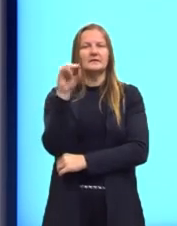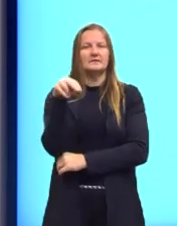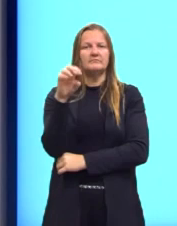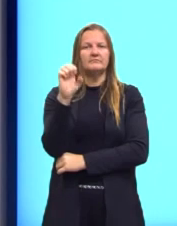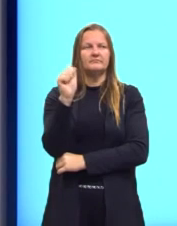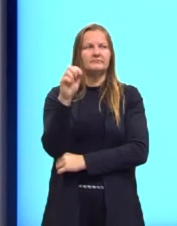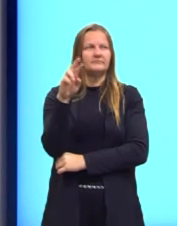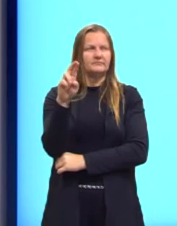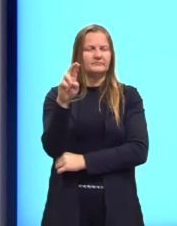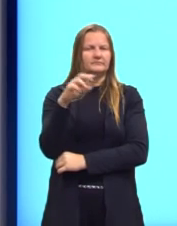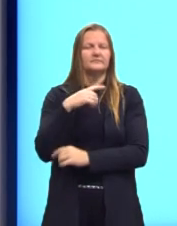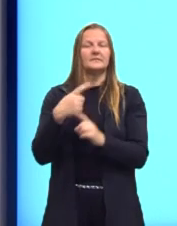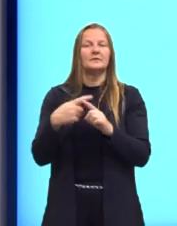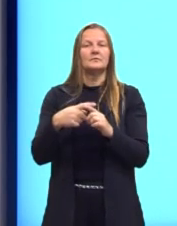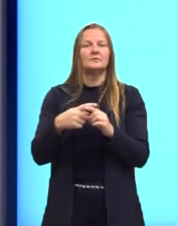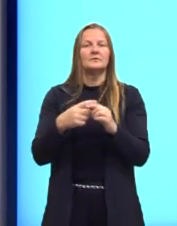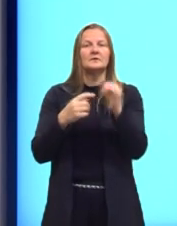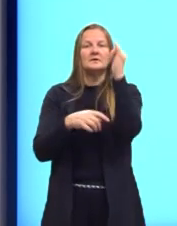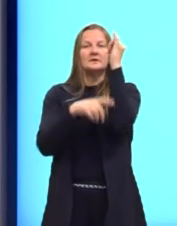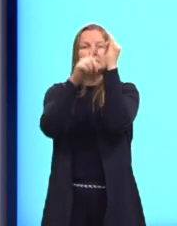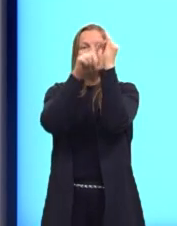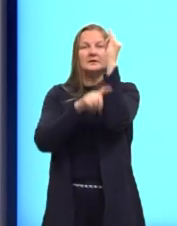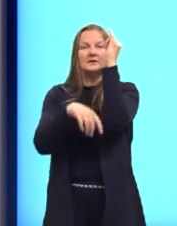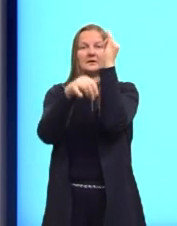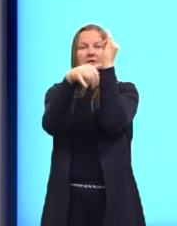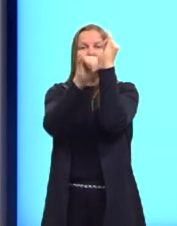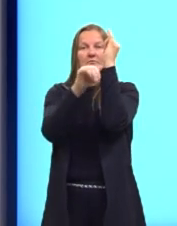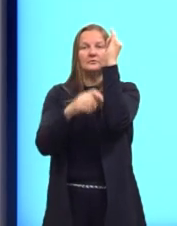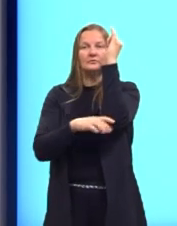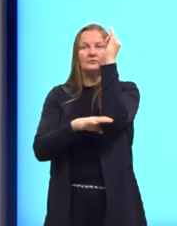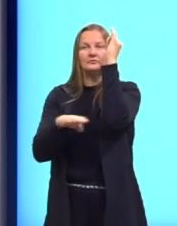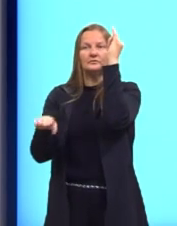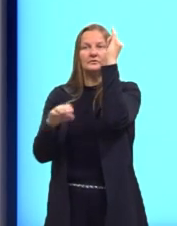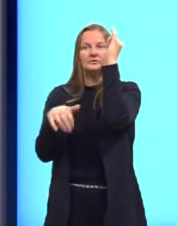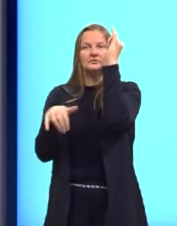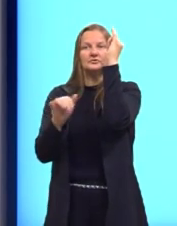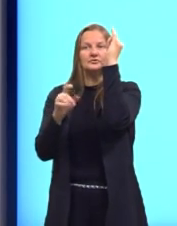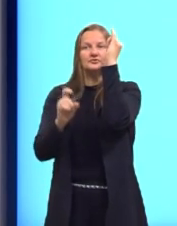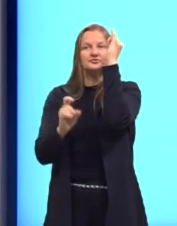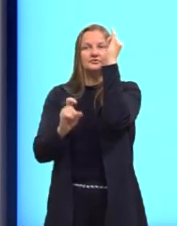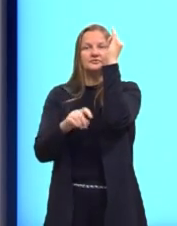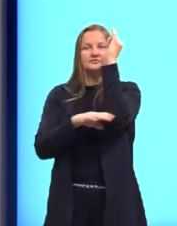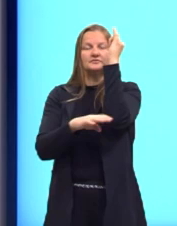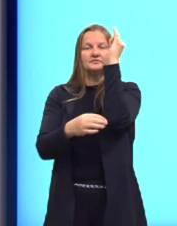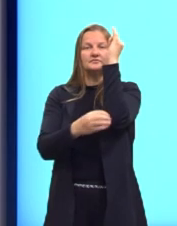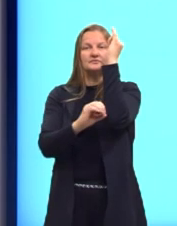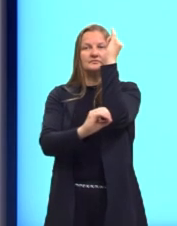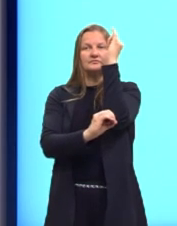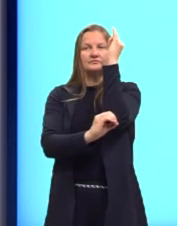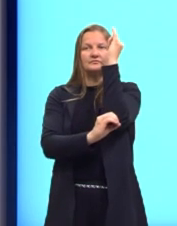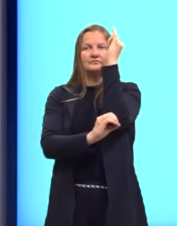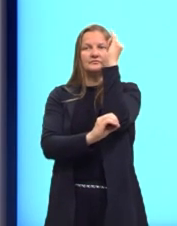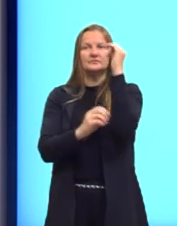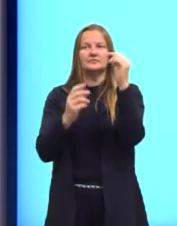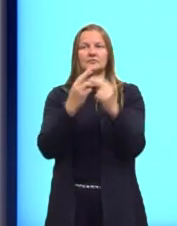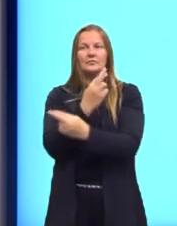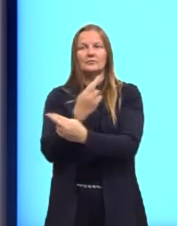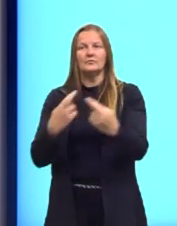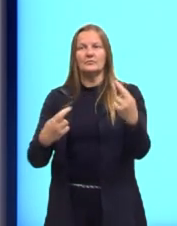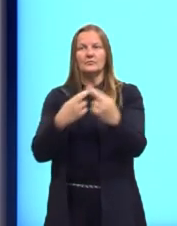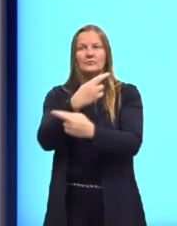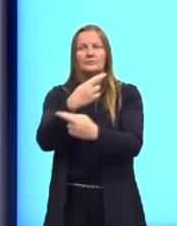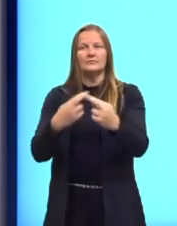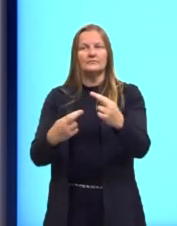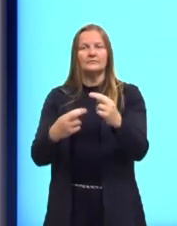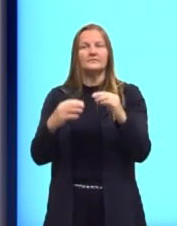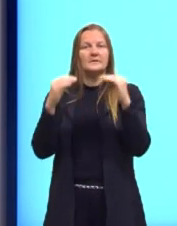Dessa forma, os elementos y e x são grandezas diretamente proporcionais entre si. A